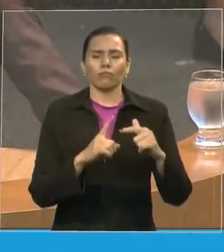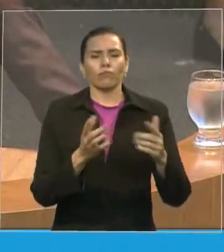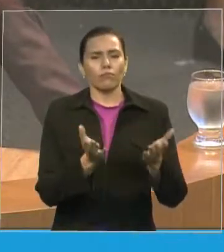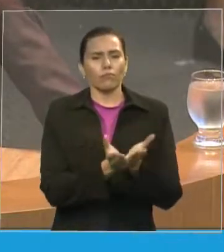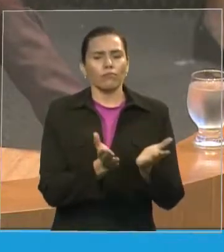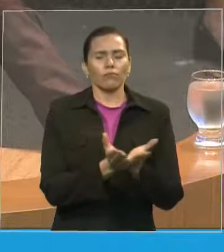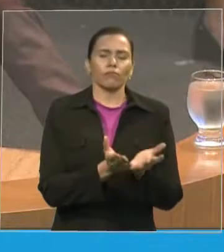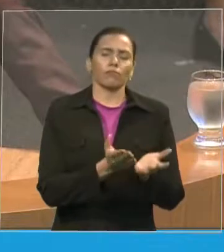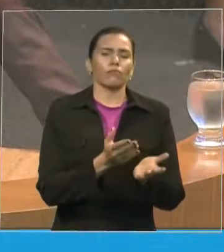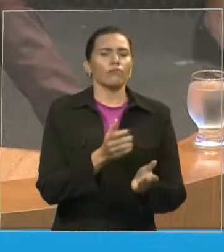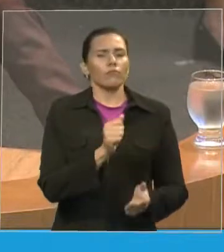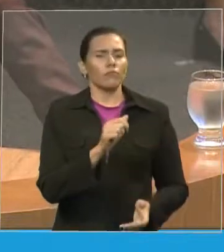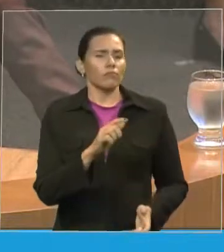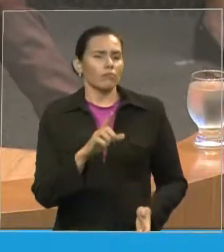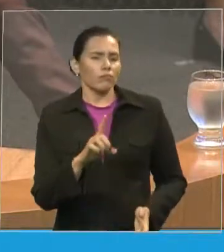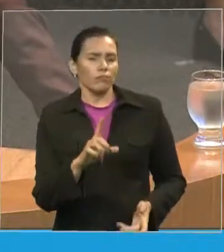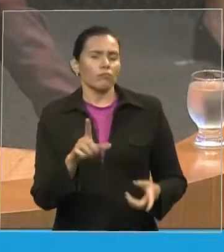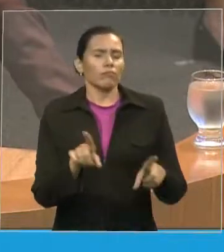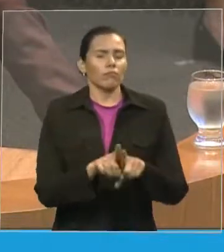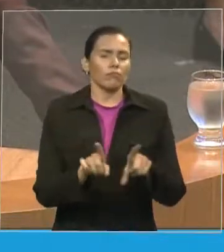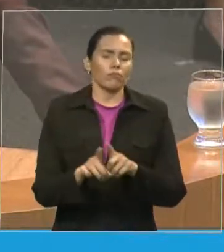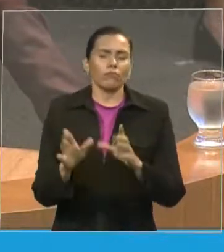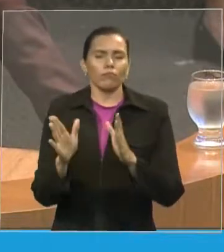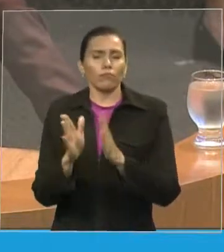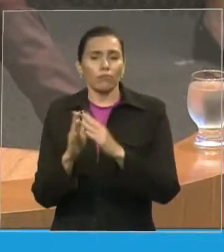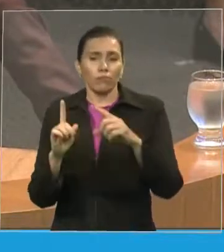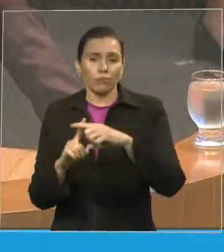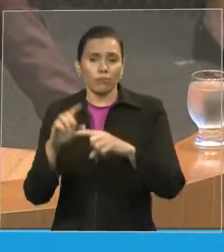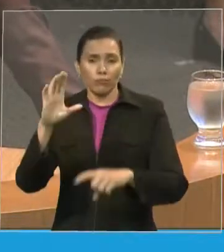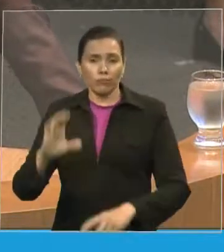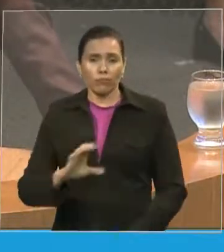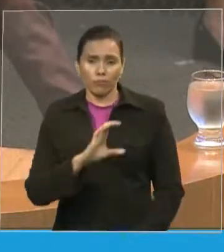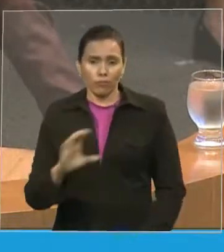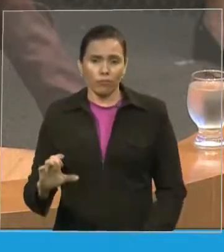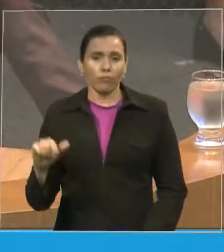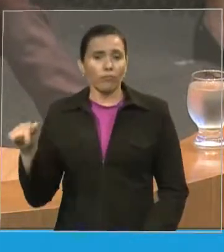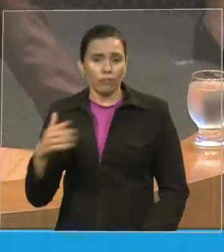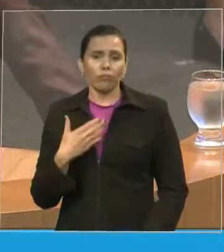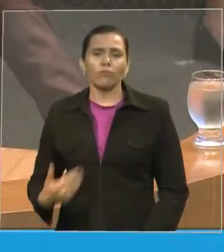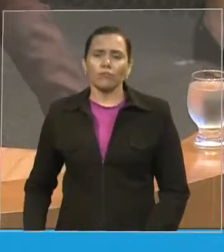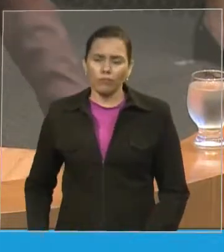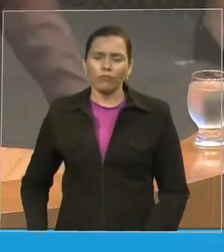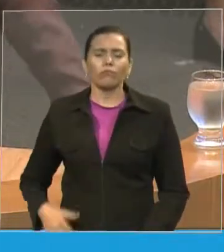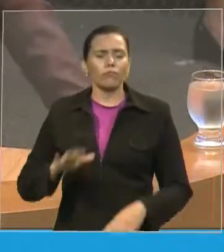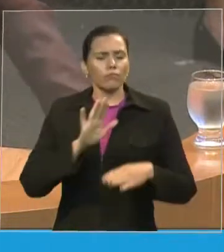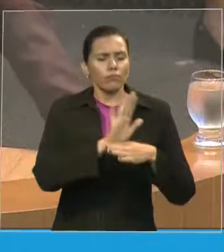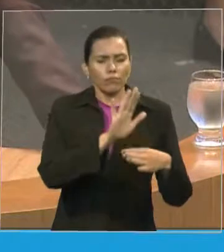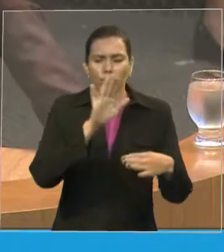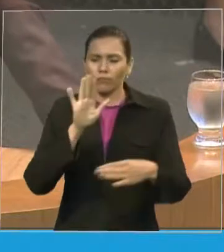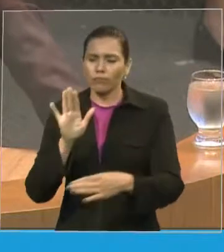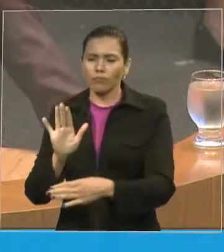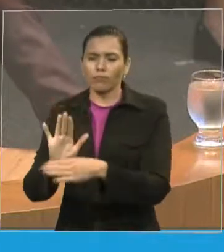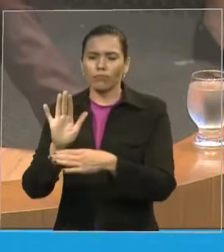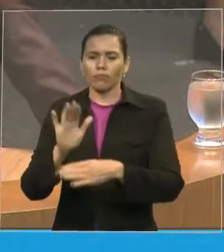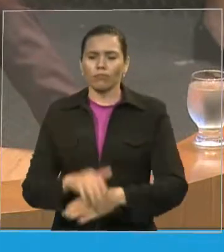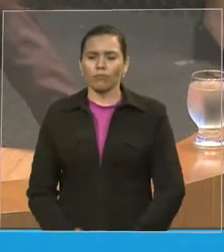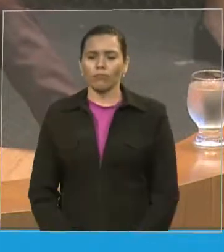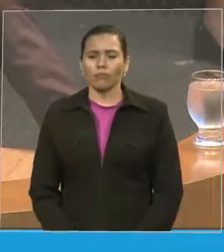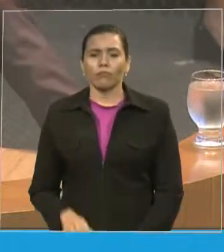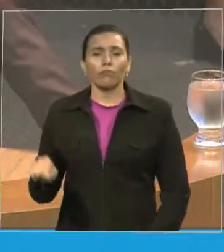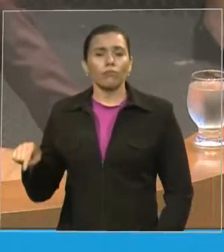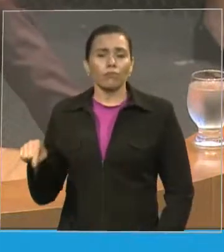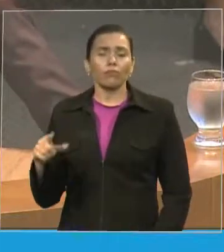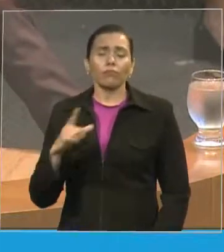governador hoje tem em sua assessoria de primeiro escalão dois